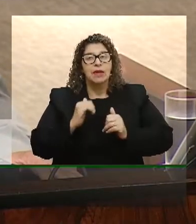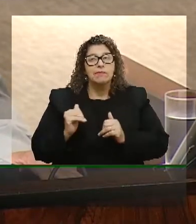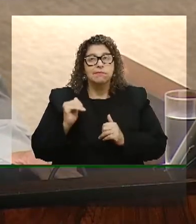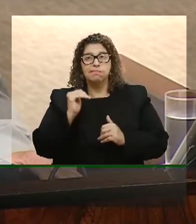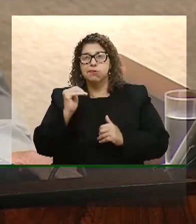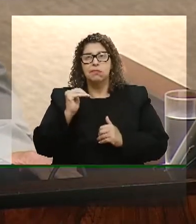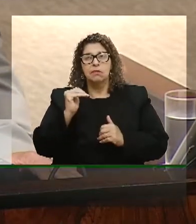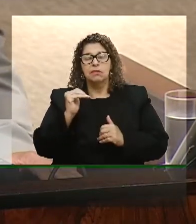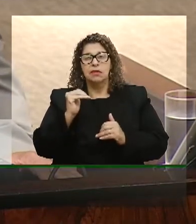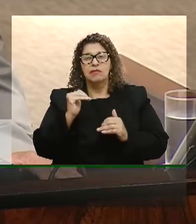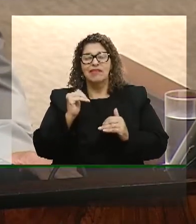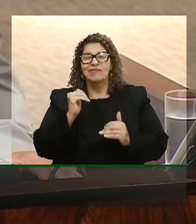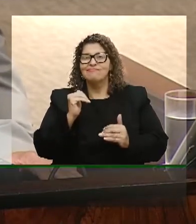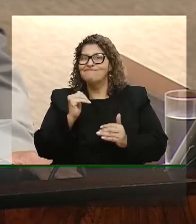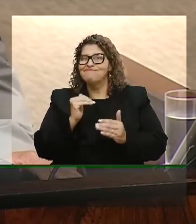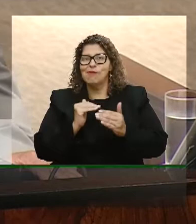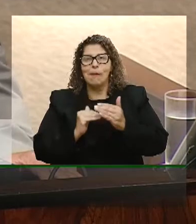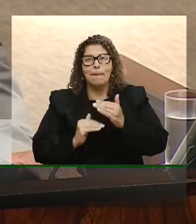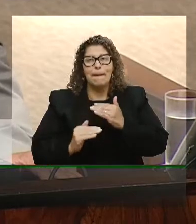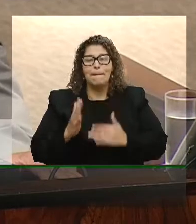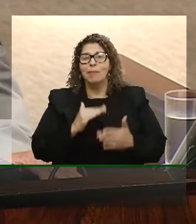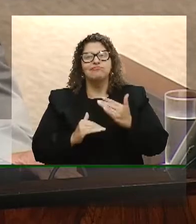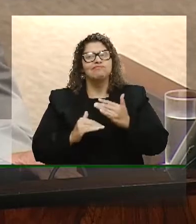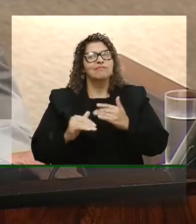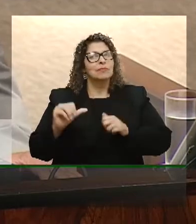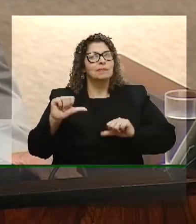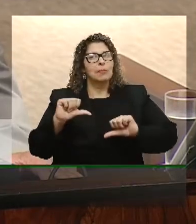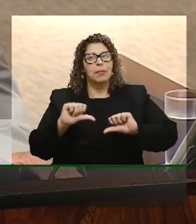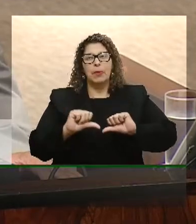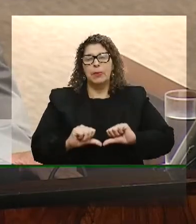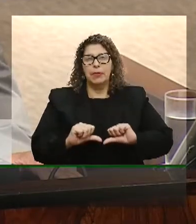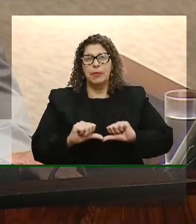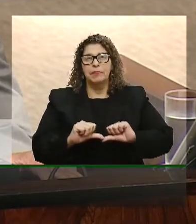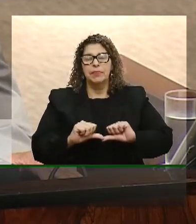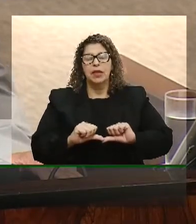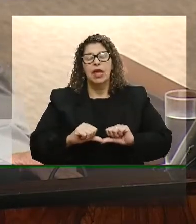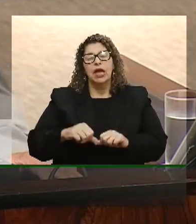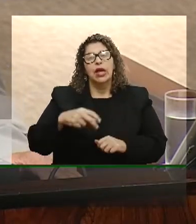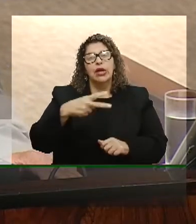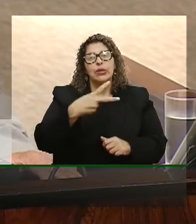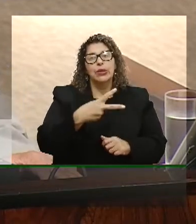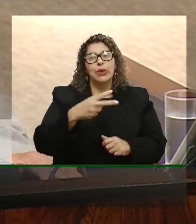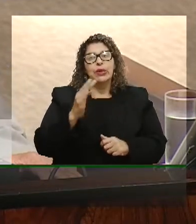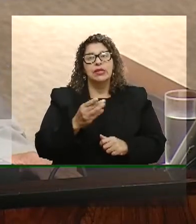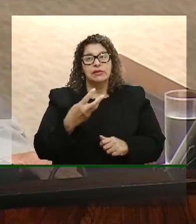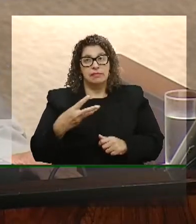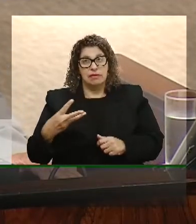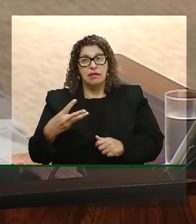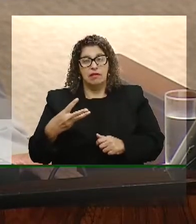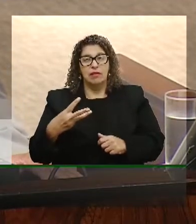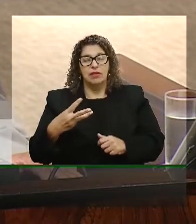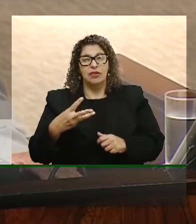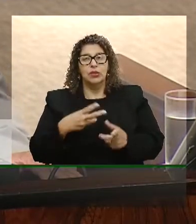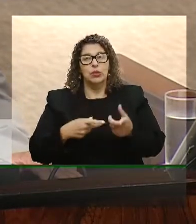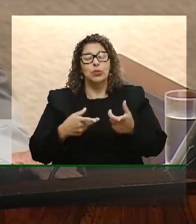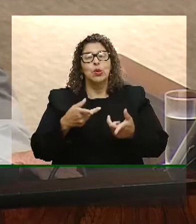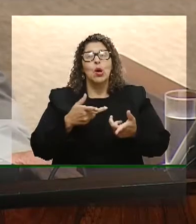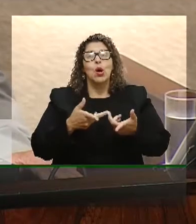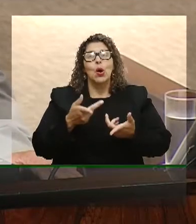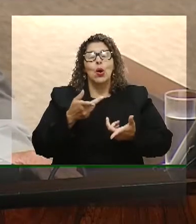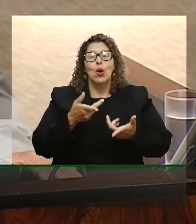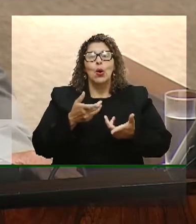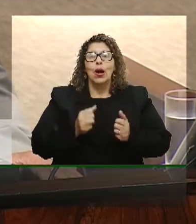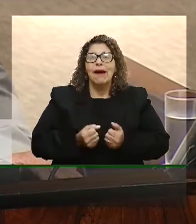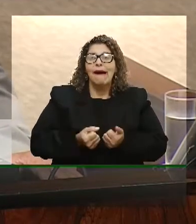uma trava para o crescimento econômico. Num país onde dois terços do produto interno bruto depende do consumo das famílias,